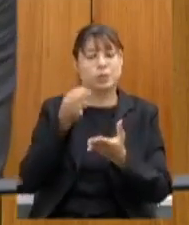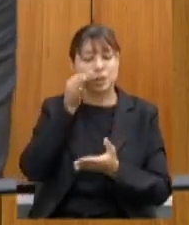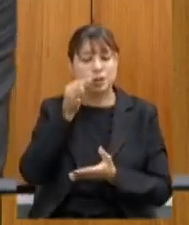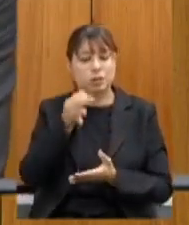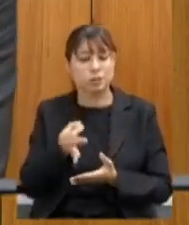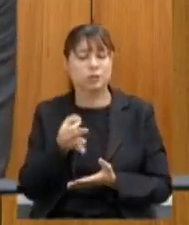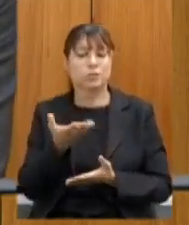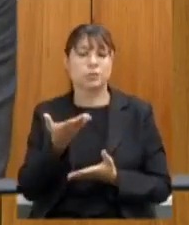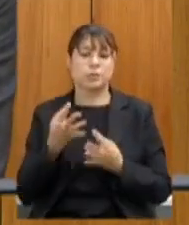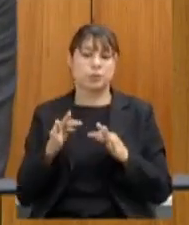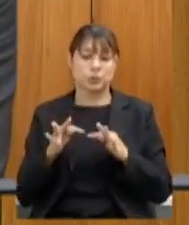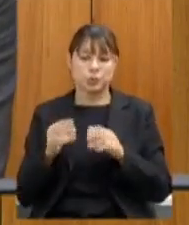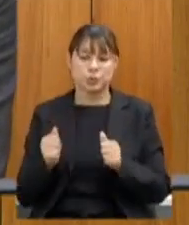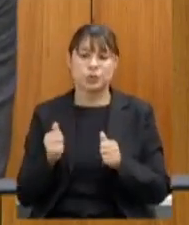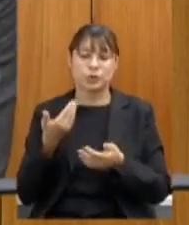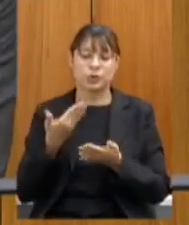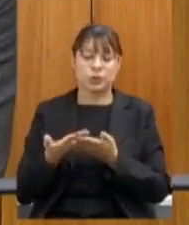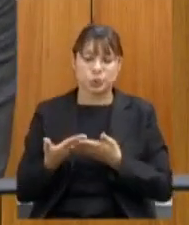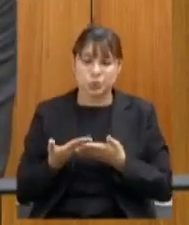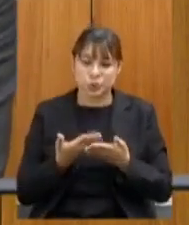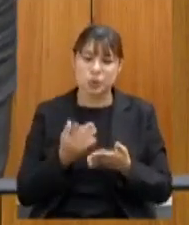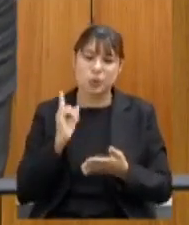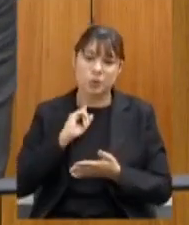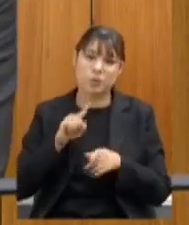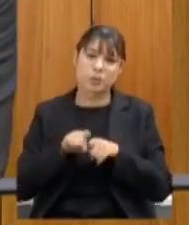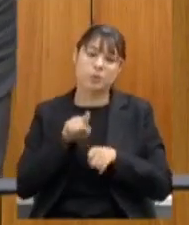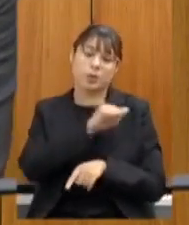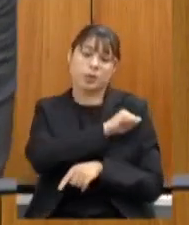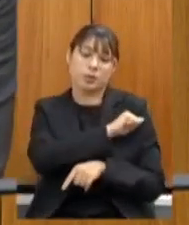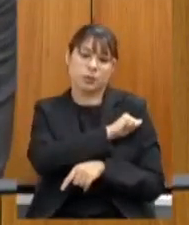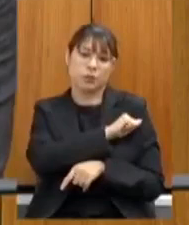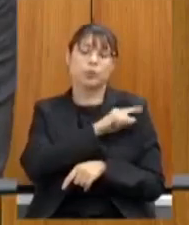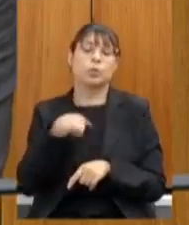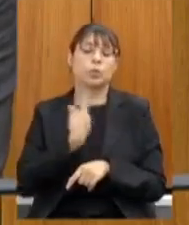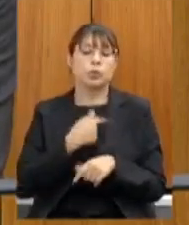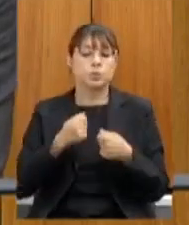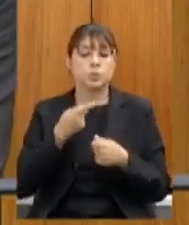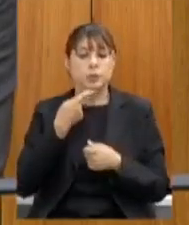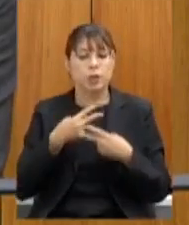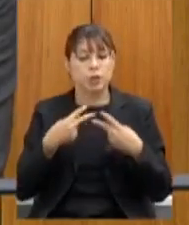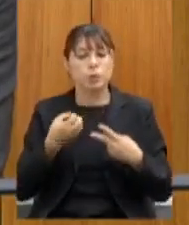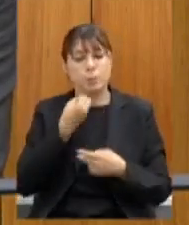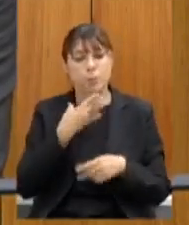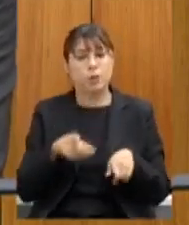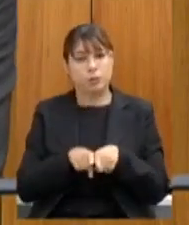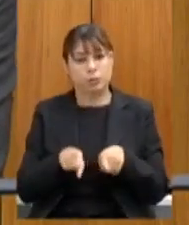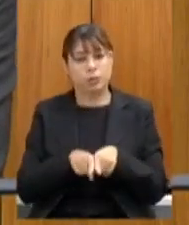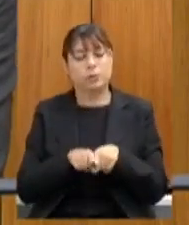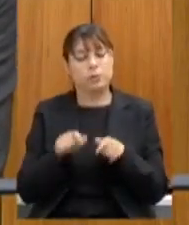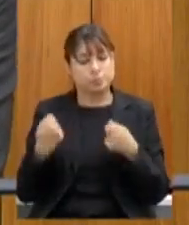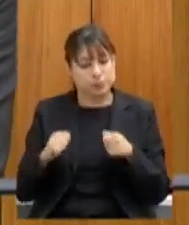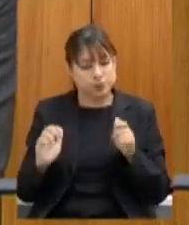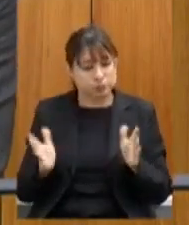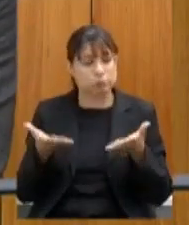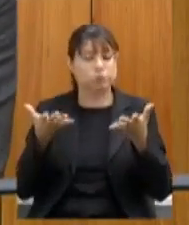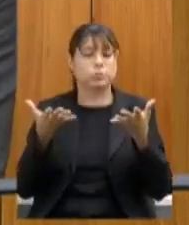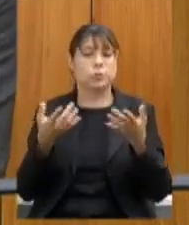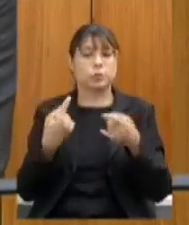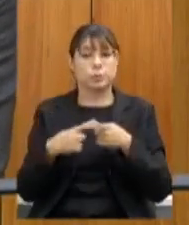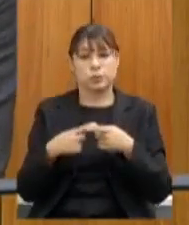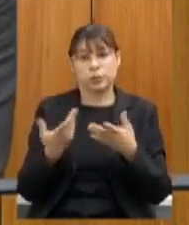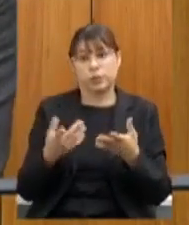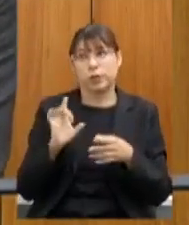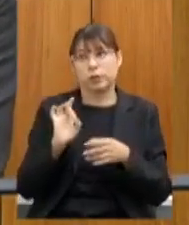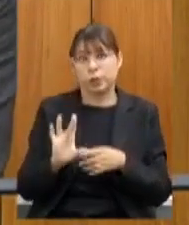às nossas escolas de Minas Gerais aos nossos alunos e a gente tem que falar o que é bom também tem que ser enaltecido porque senão